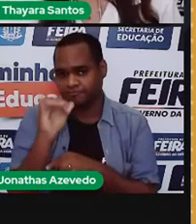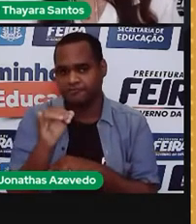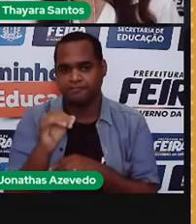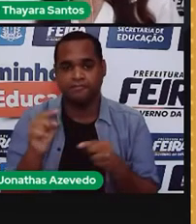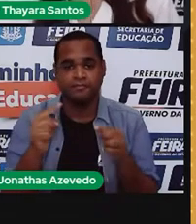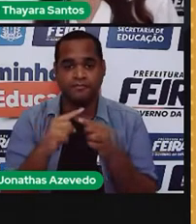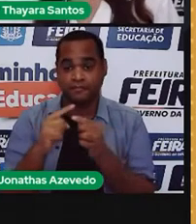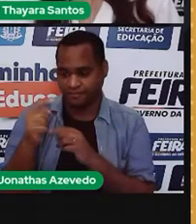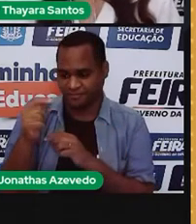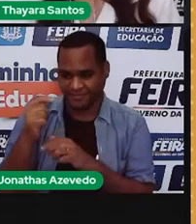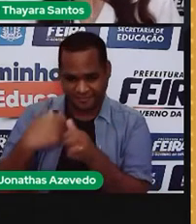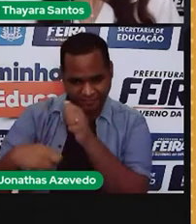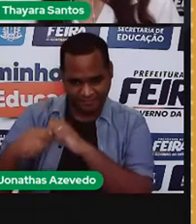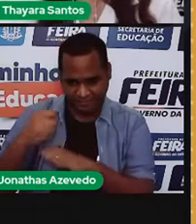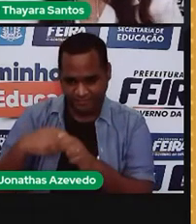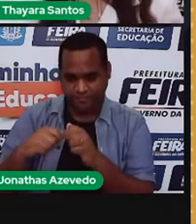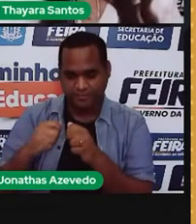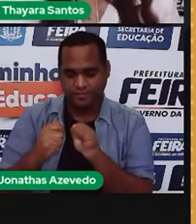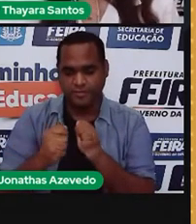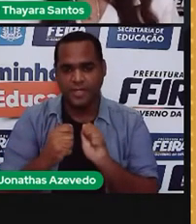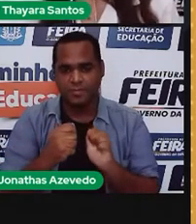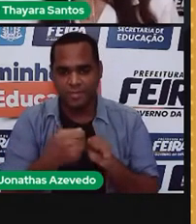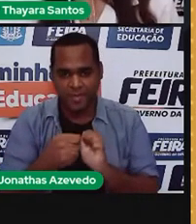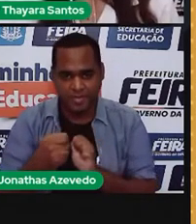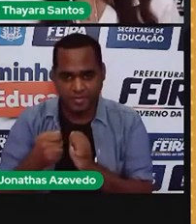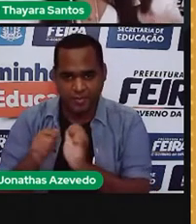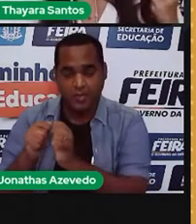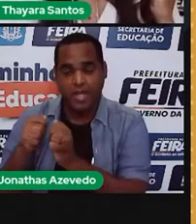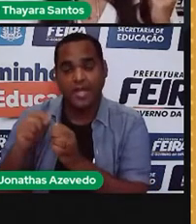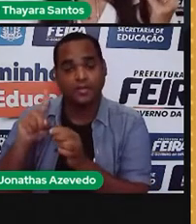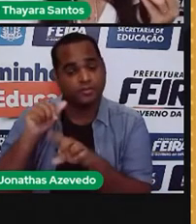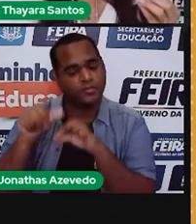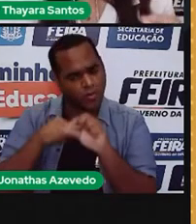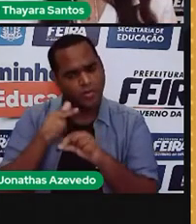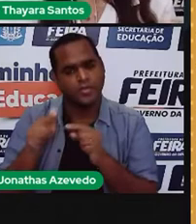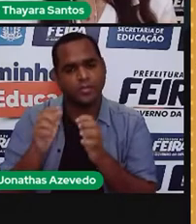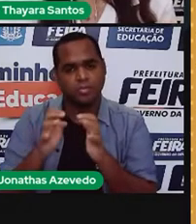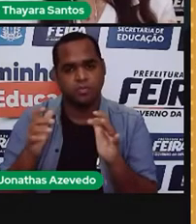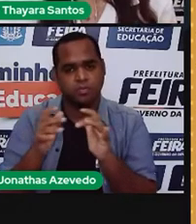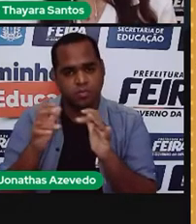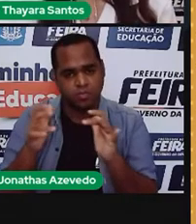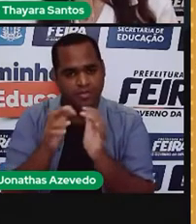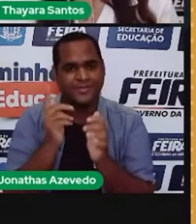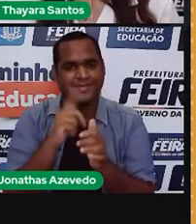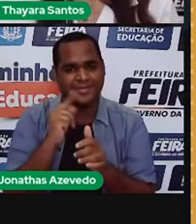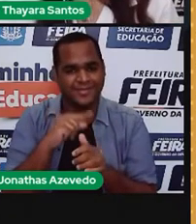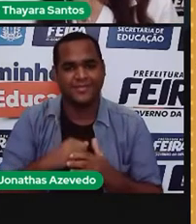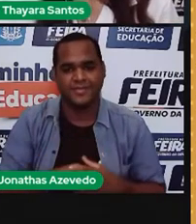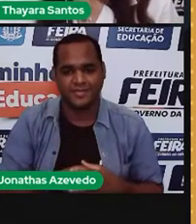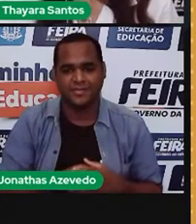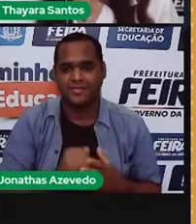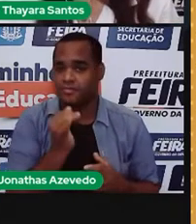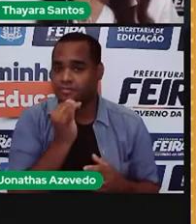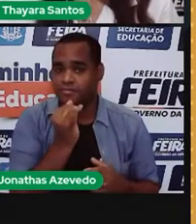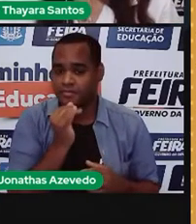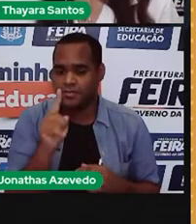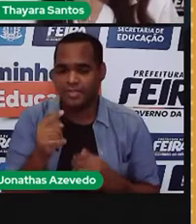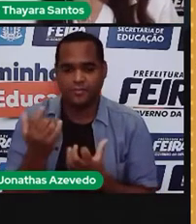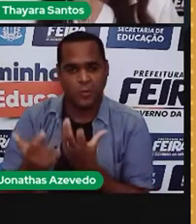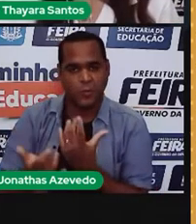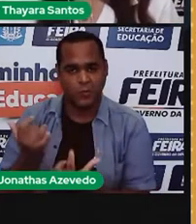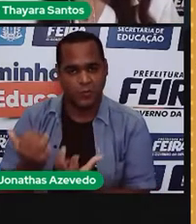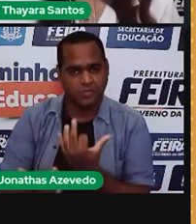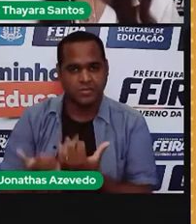causa da agitação das moléculas que formam ali aquela substância. Aqui eu trouxe um exemplo para vocês. Tem aqui uma caldeira,